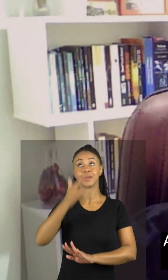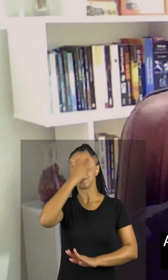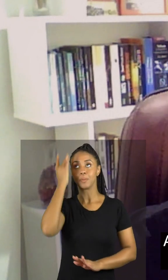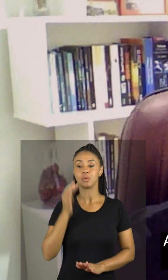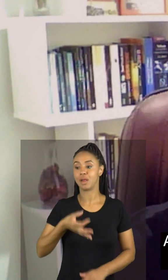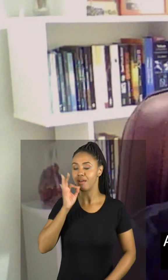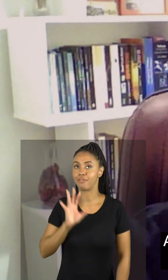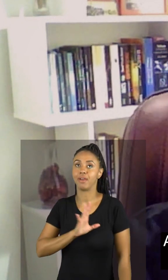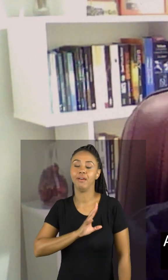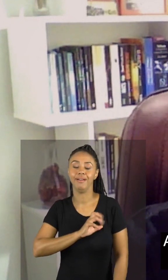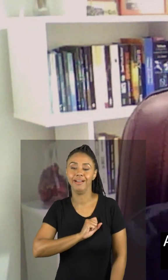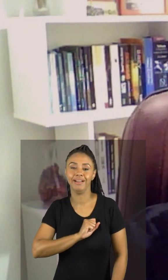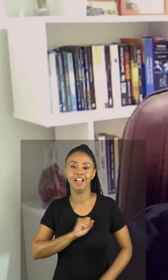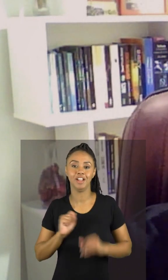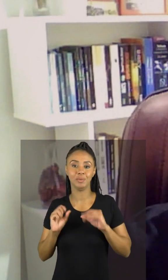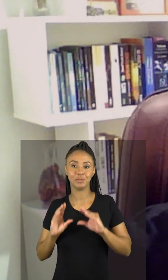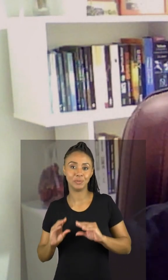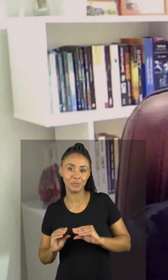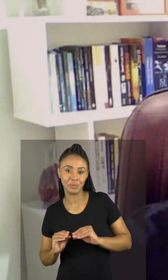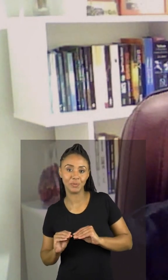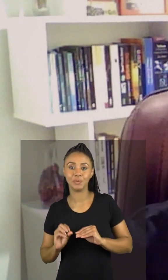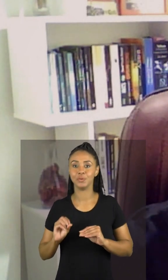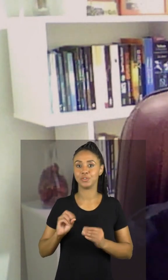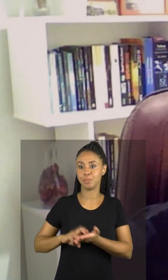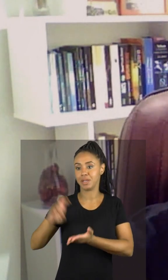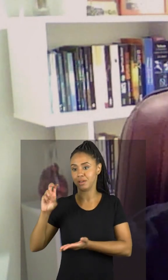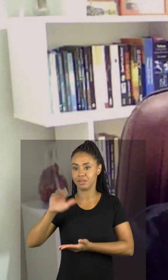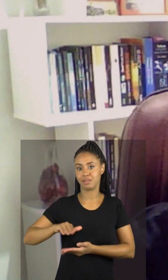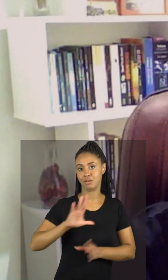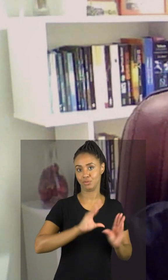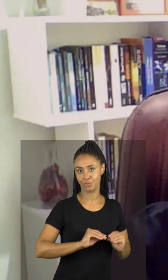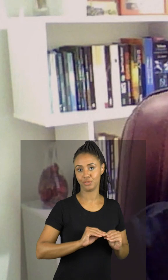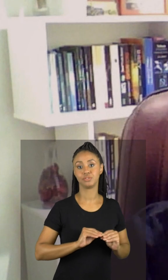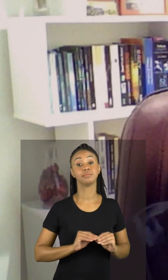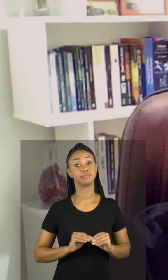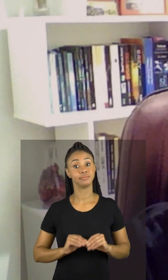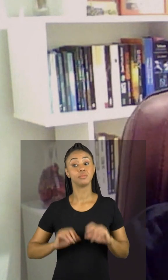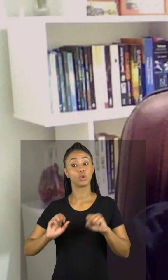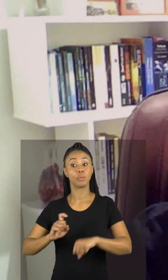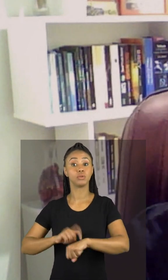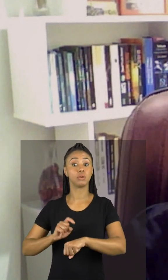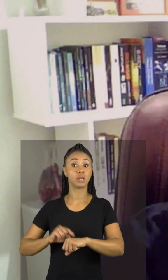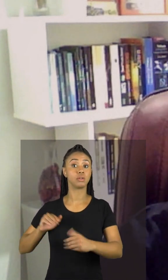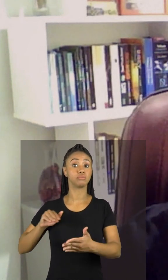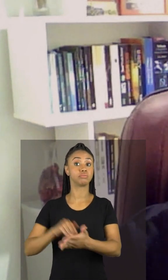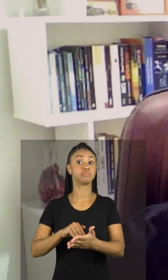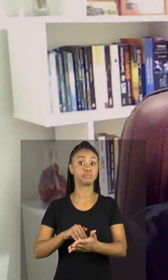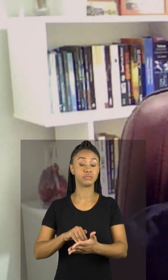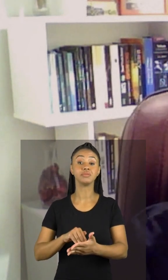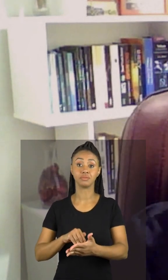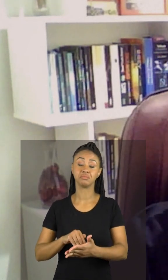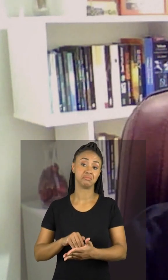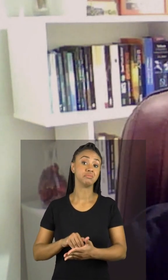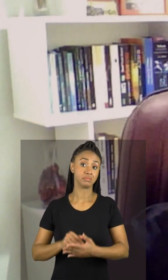amam cafeína que adoram tomar café durante manhã tarde e noite por exemplo elas podem estipular essa regra